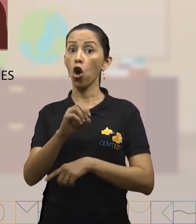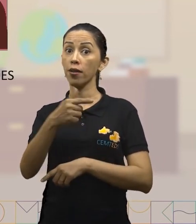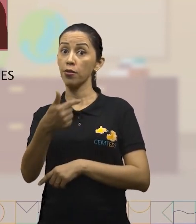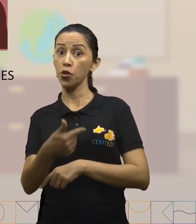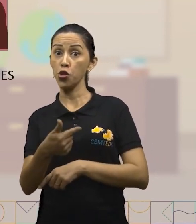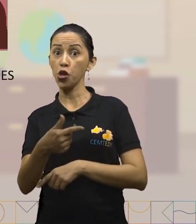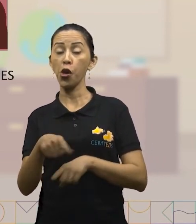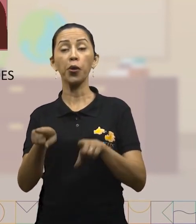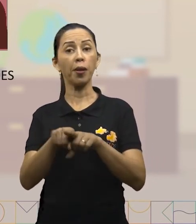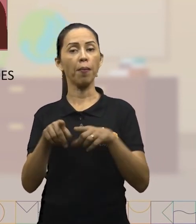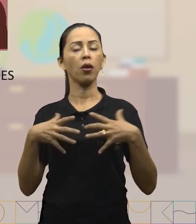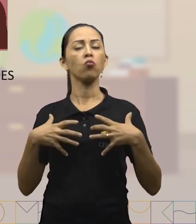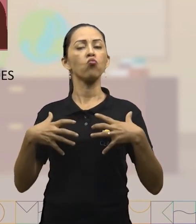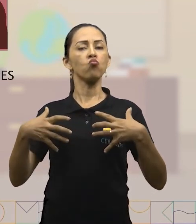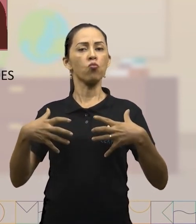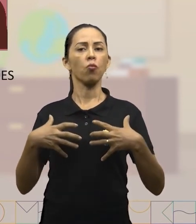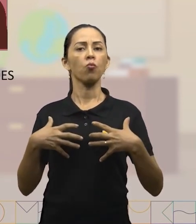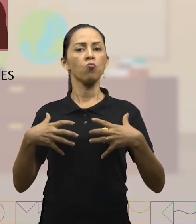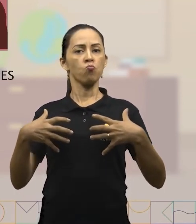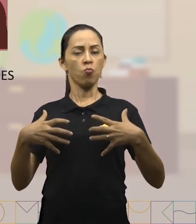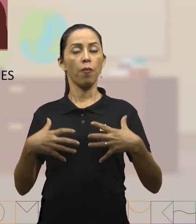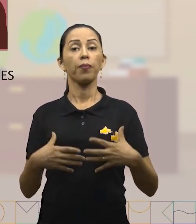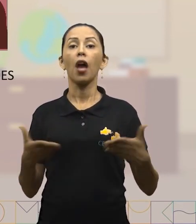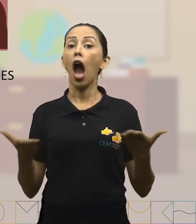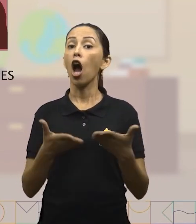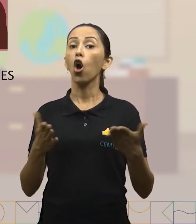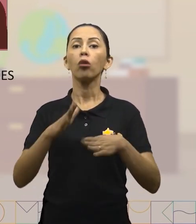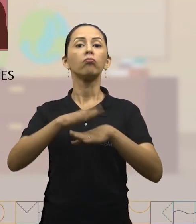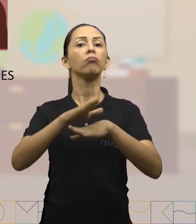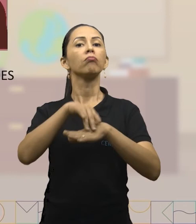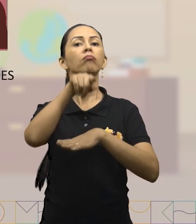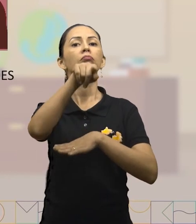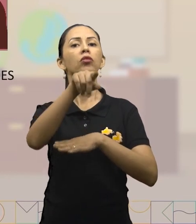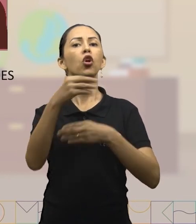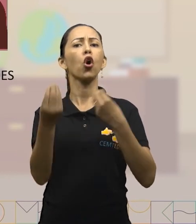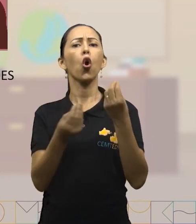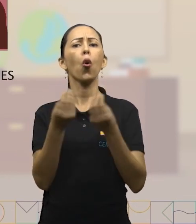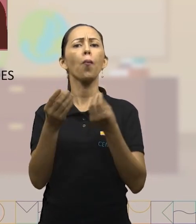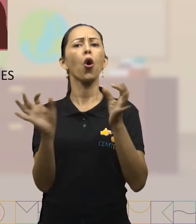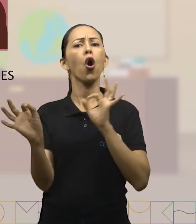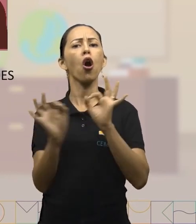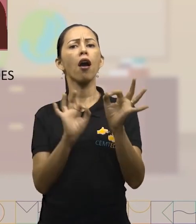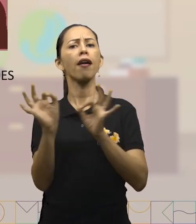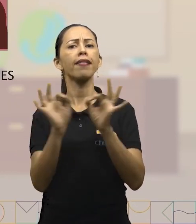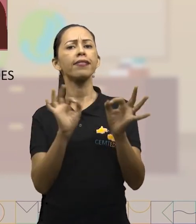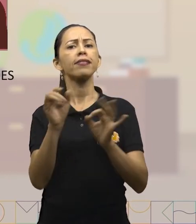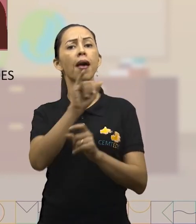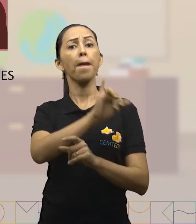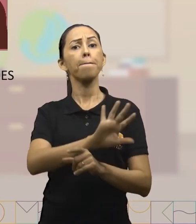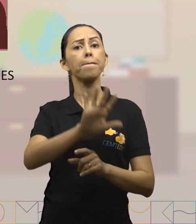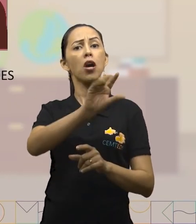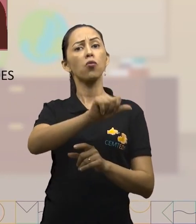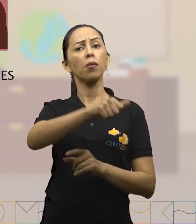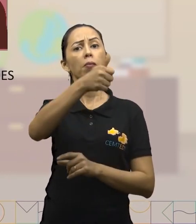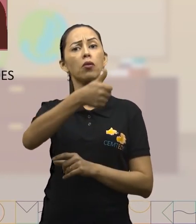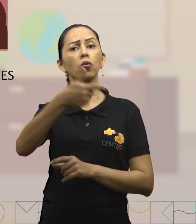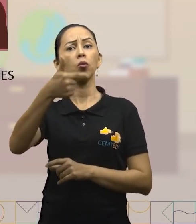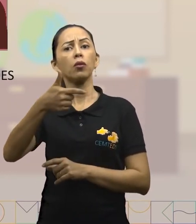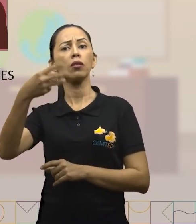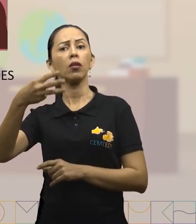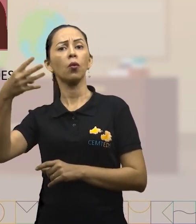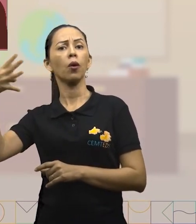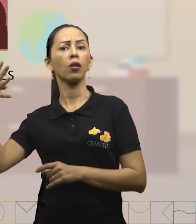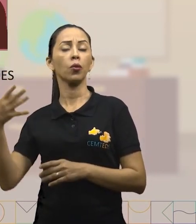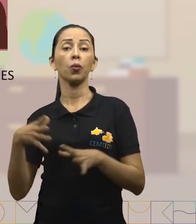Vamos reorganizar essas imagens como você reorganizaria, né? Mostrando como que o corpo obtém